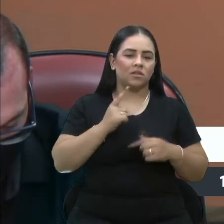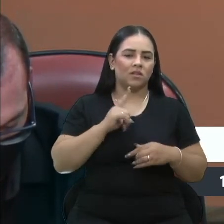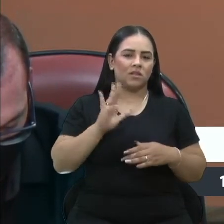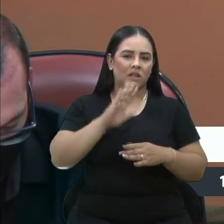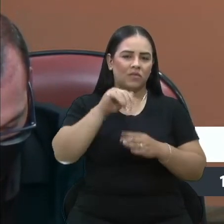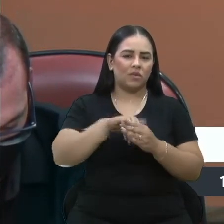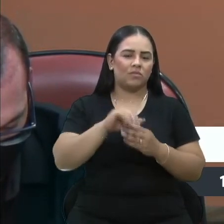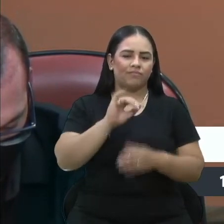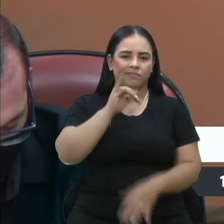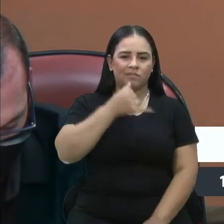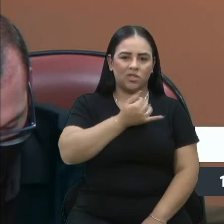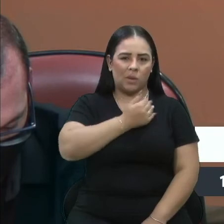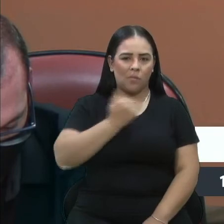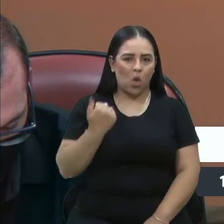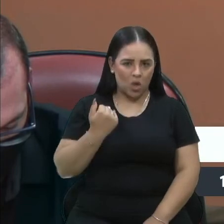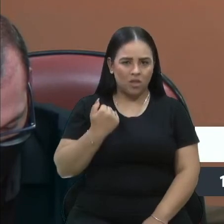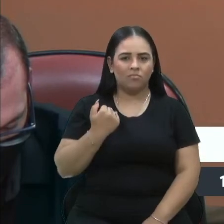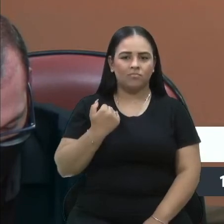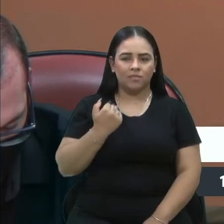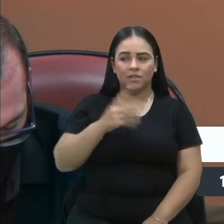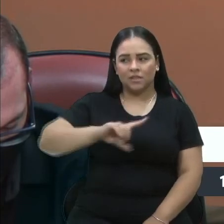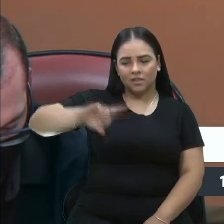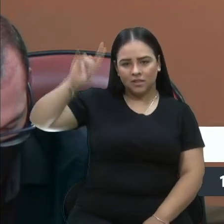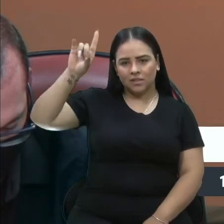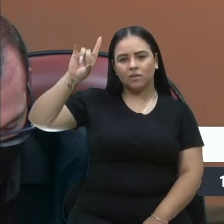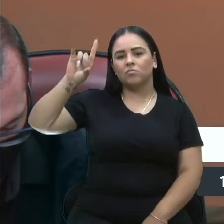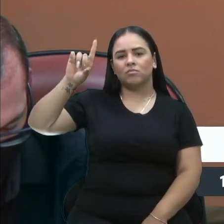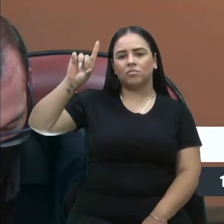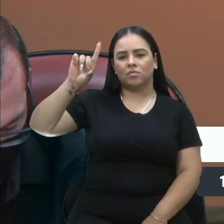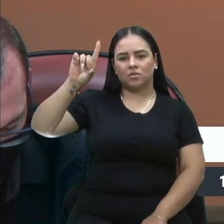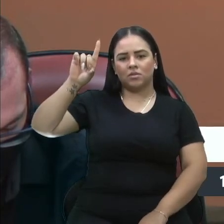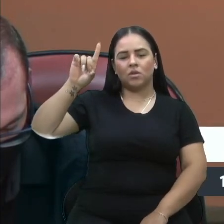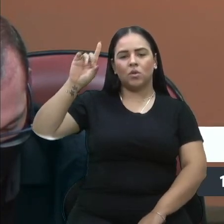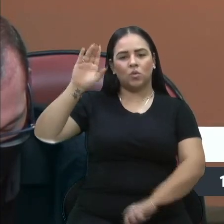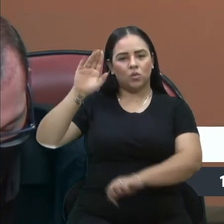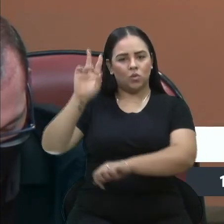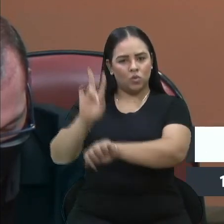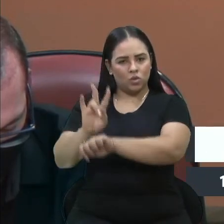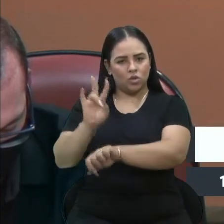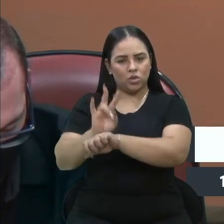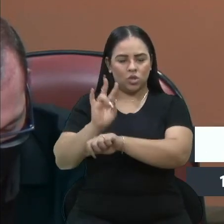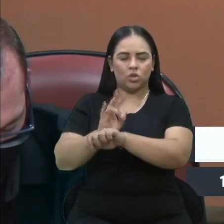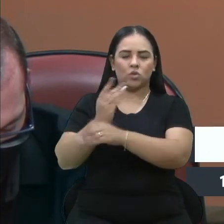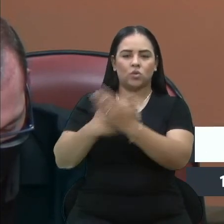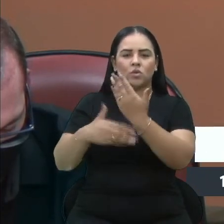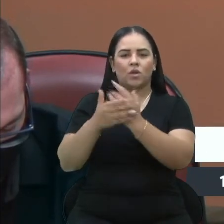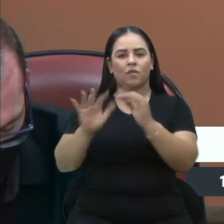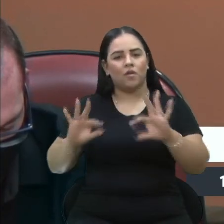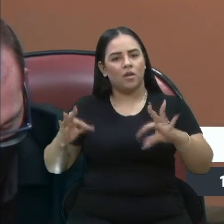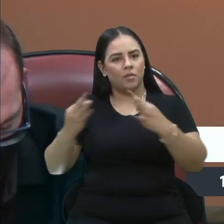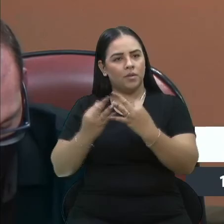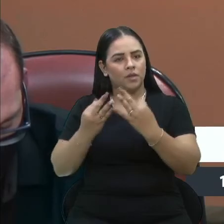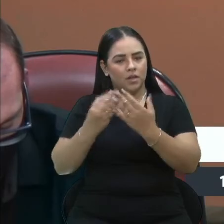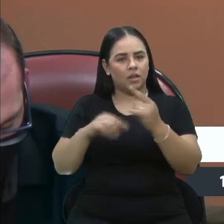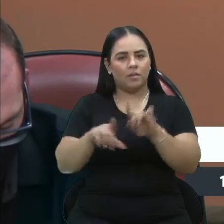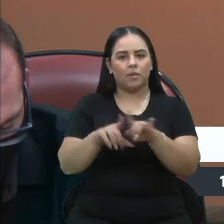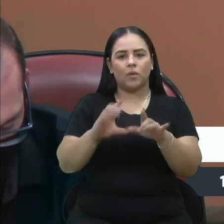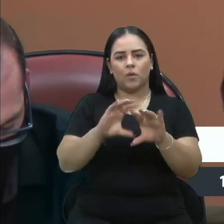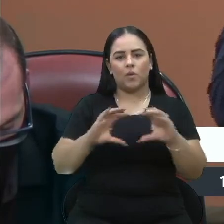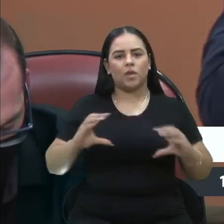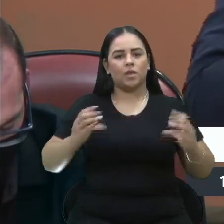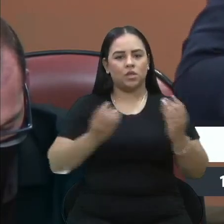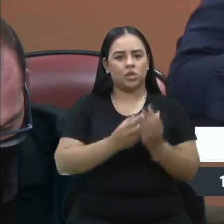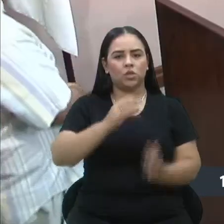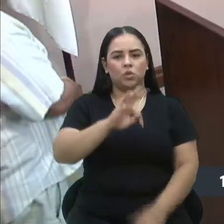pesar, e que Deus conforte o coração de todos os familiares, e com certeza toda a comunidade de Tupandi. Muito obrigado, senhora